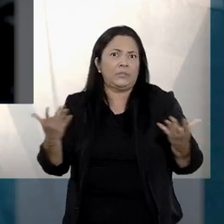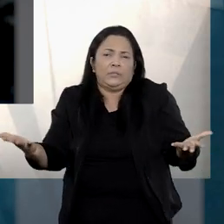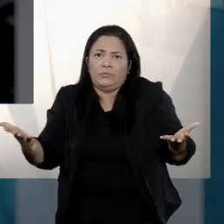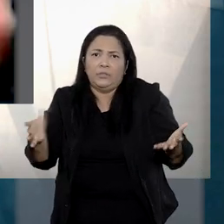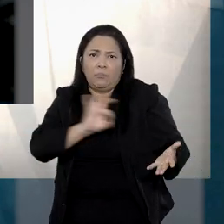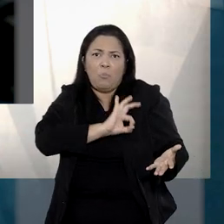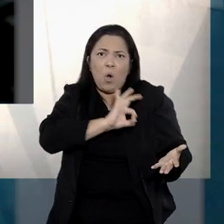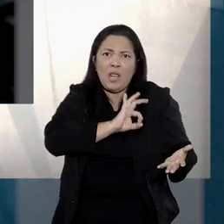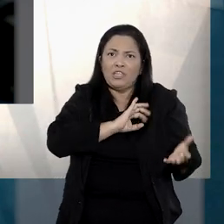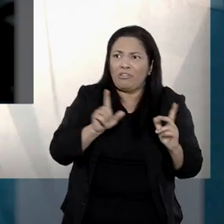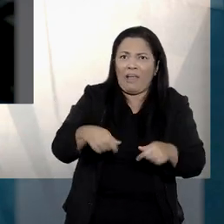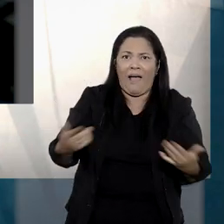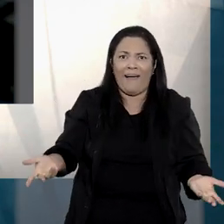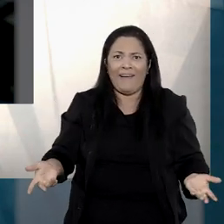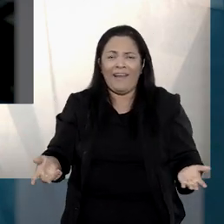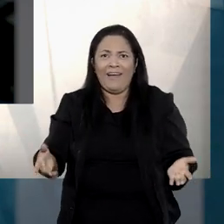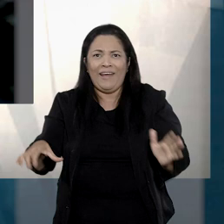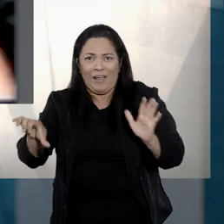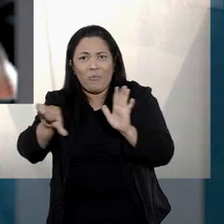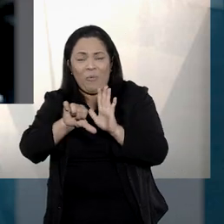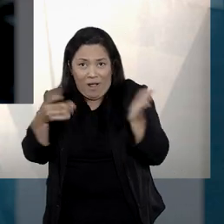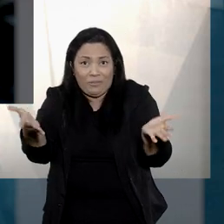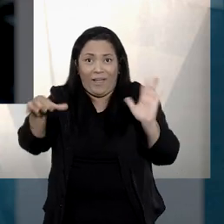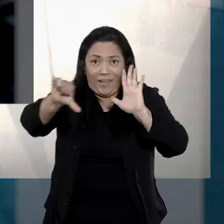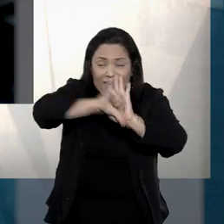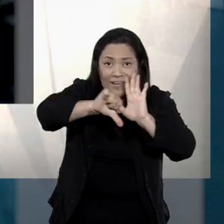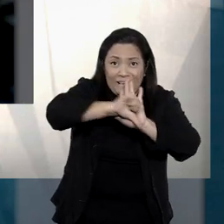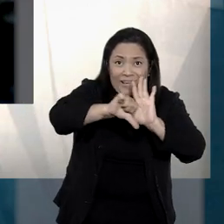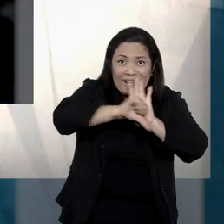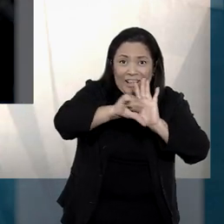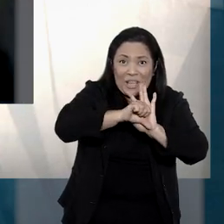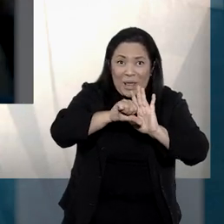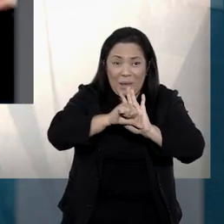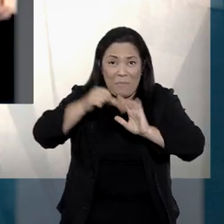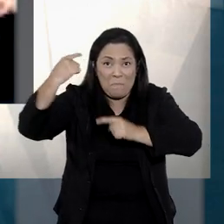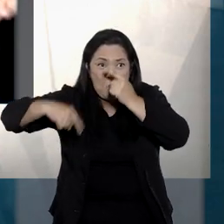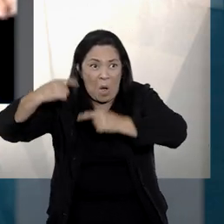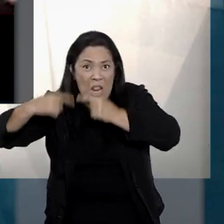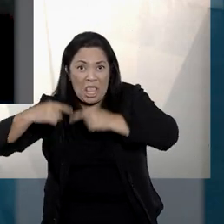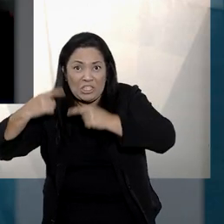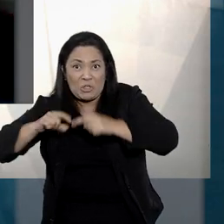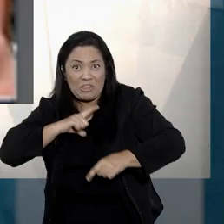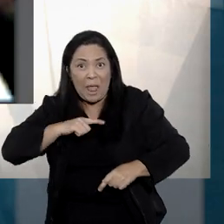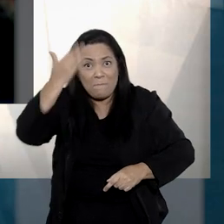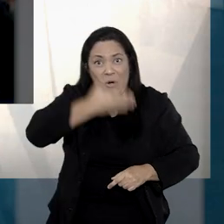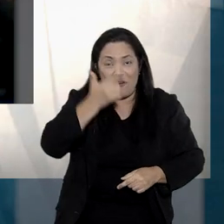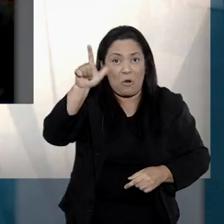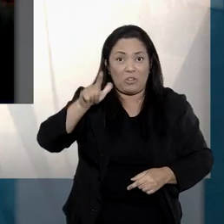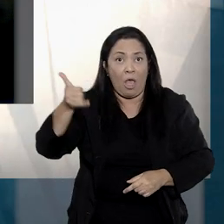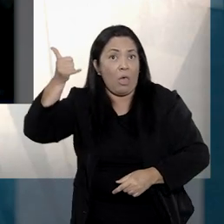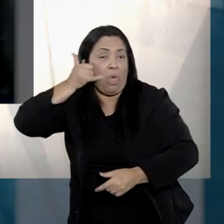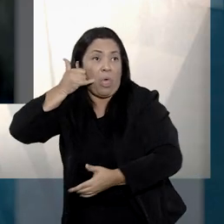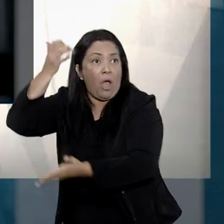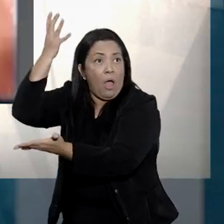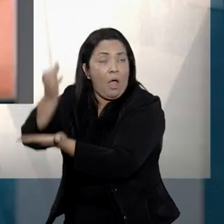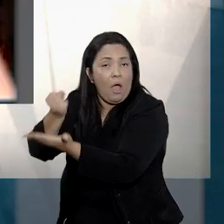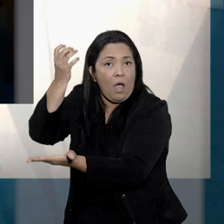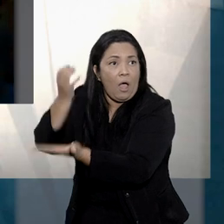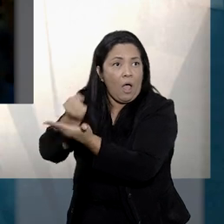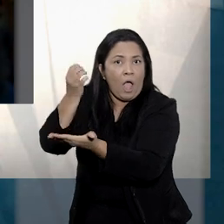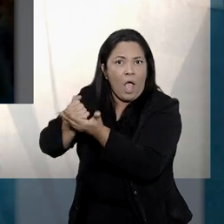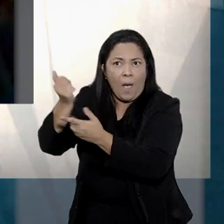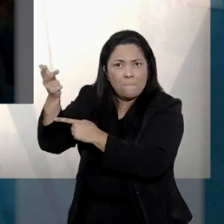porque quando se trata de crimes de colarinho branco, a polícia requer interceptação telefônica, interceptação telemática,